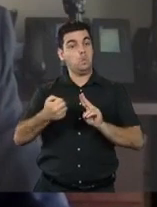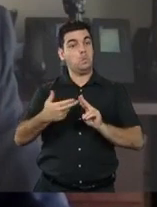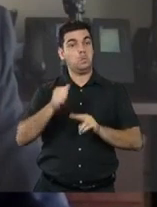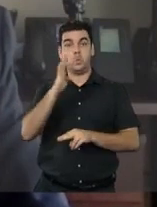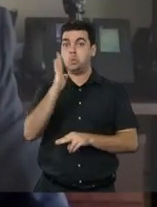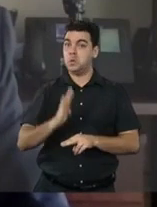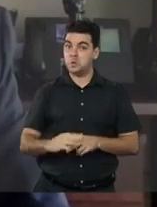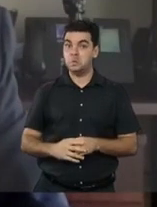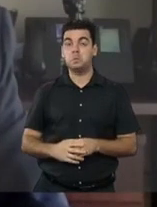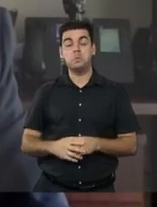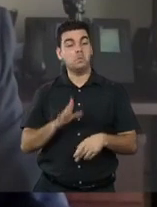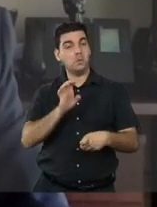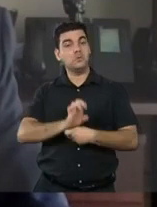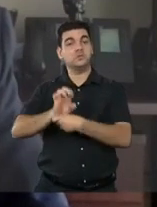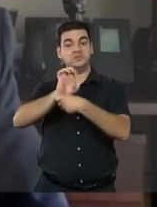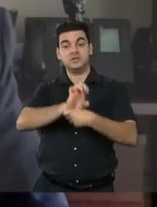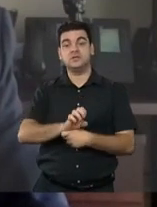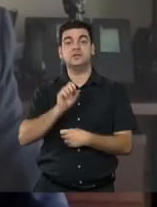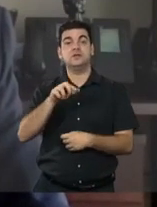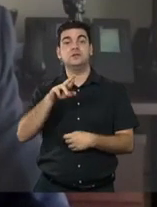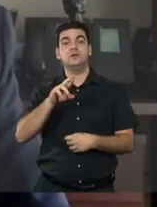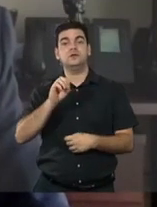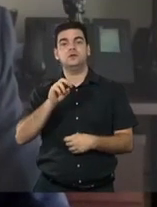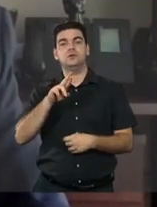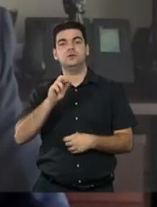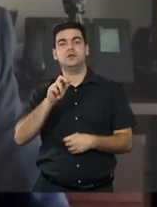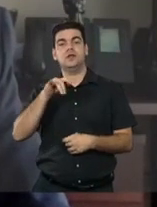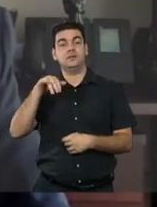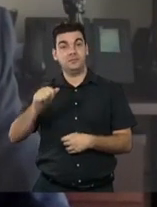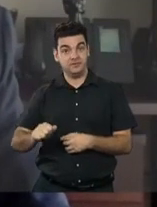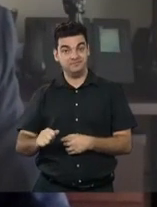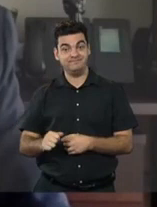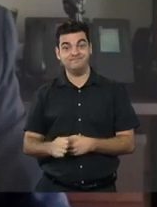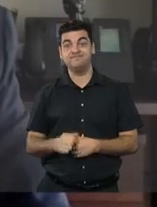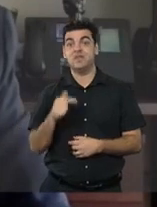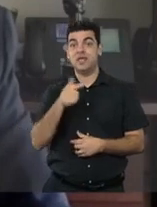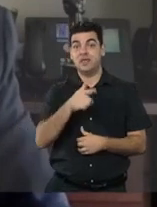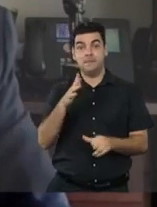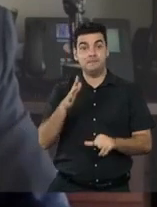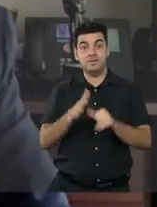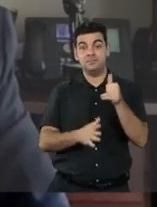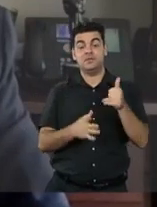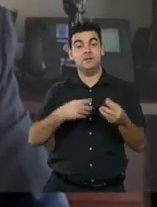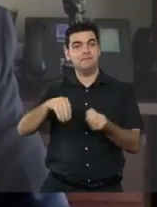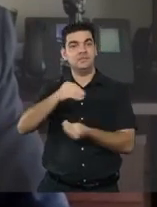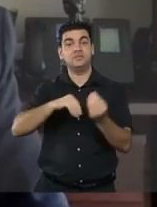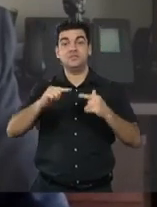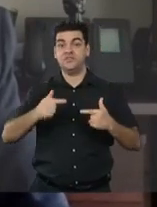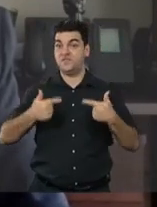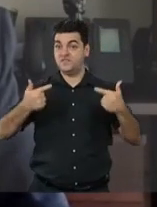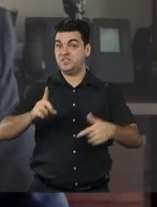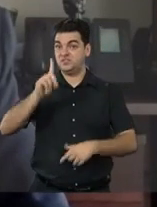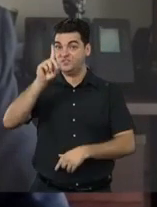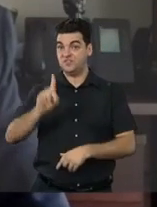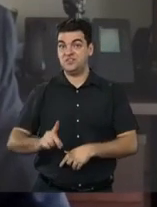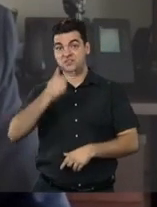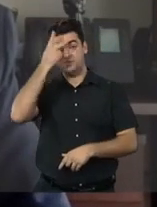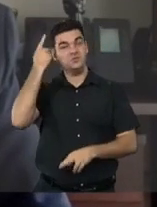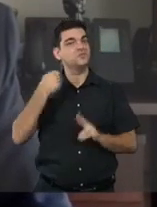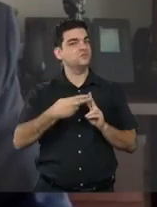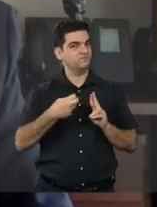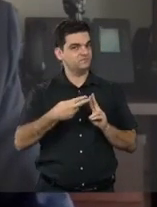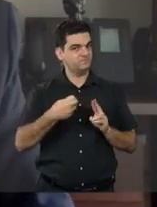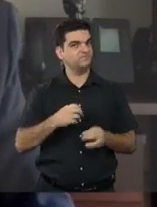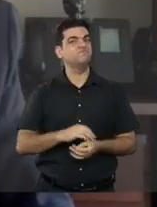Brasil pelo Estado de Roraima. Ela coordena a Frente Parlamentar Mista em Defesa dos Direitos dos Povos